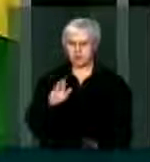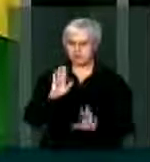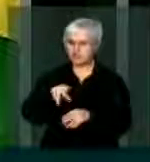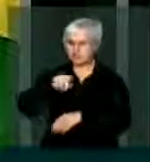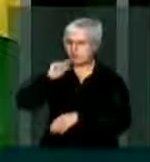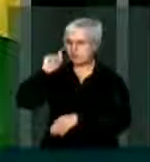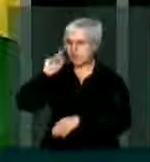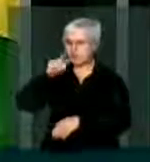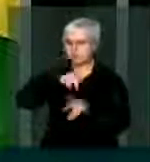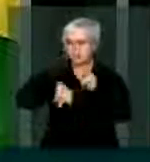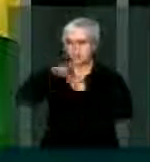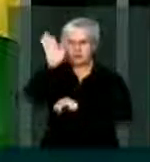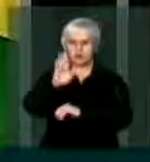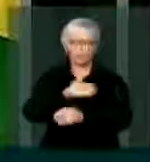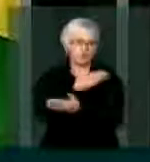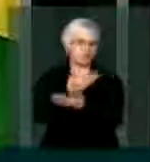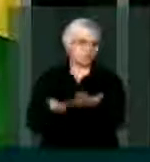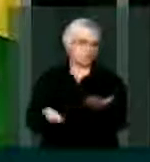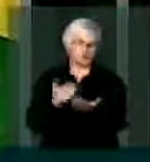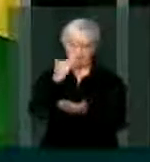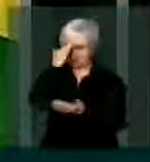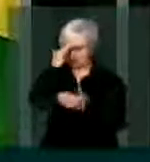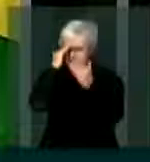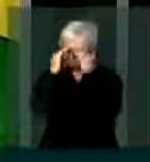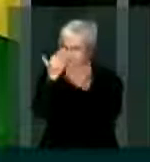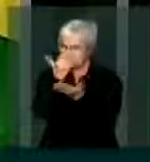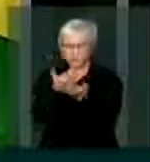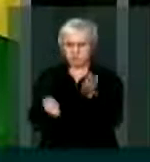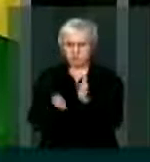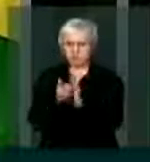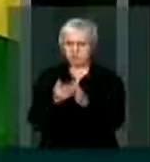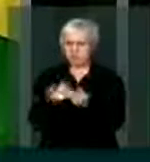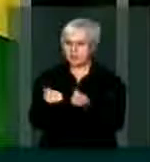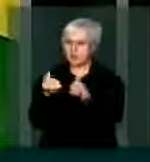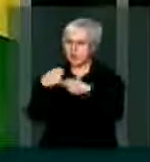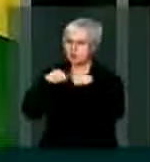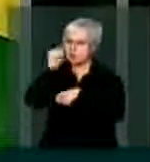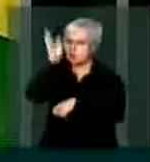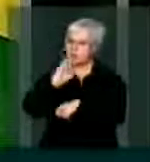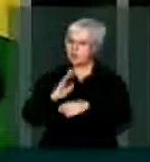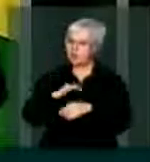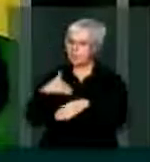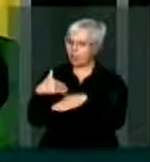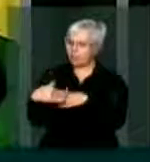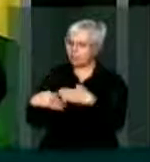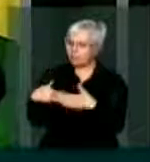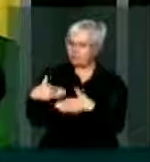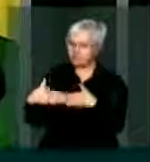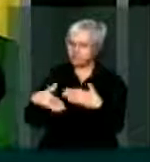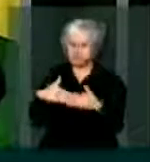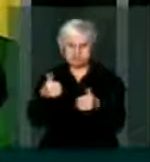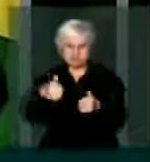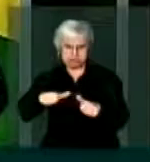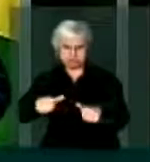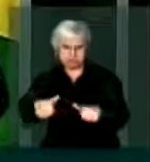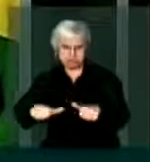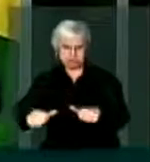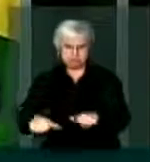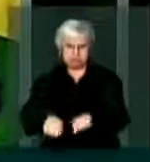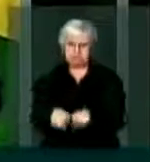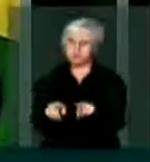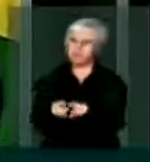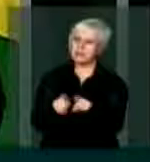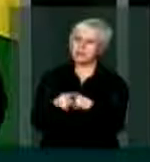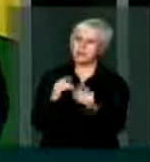basta ver a economia capengando, uma economia de um crescimento do PIB pífio em relação